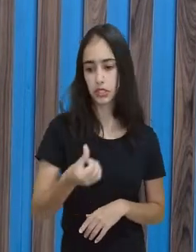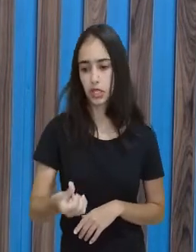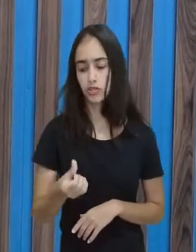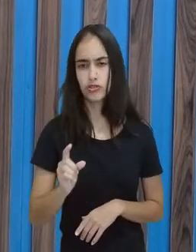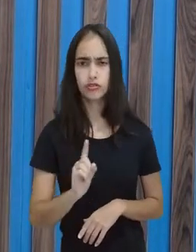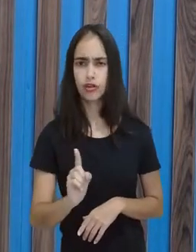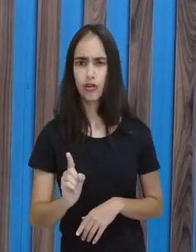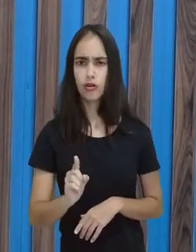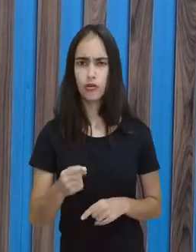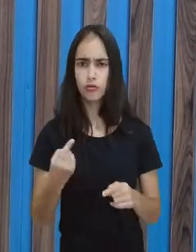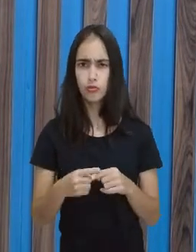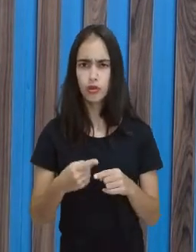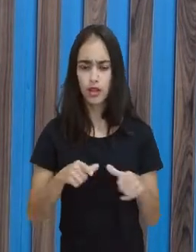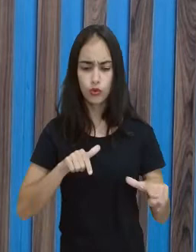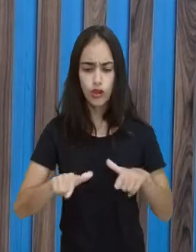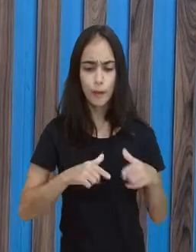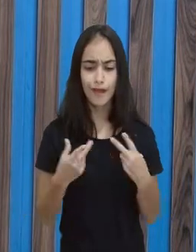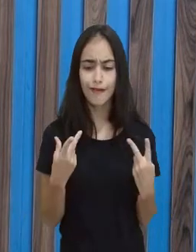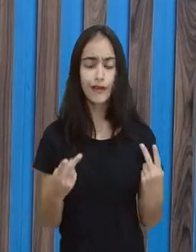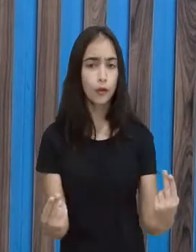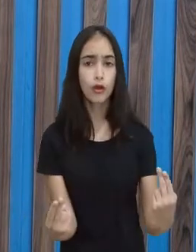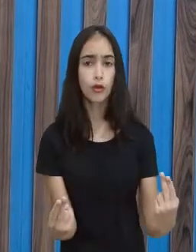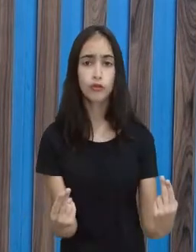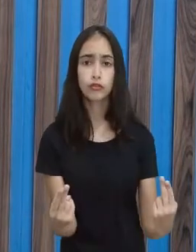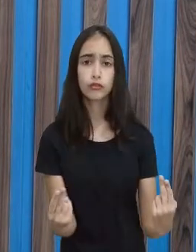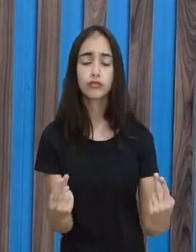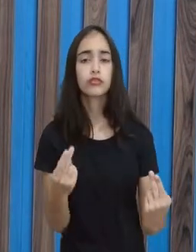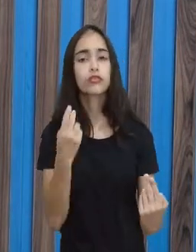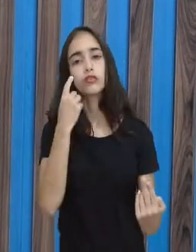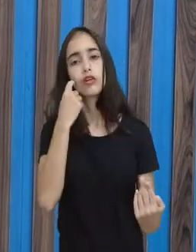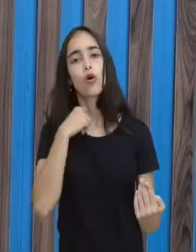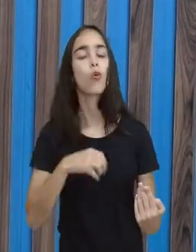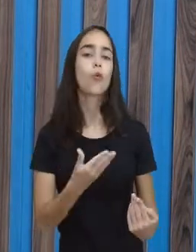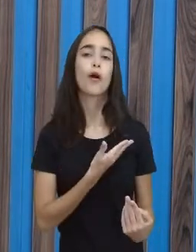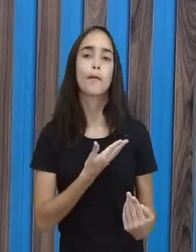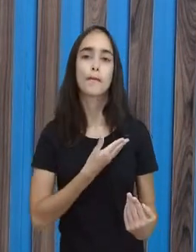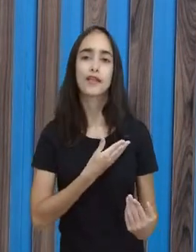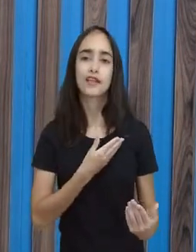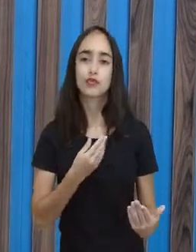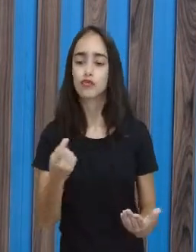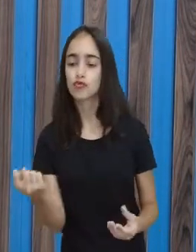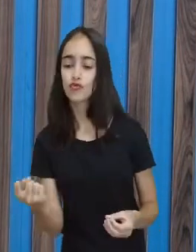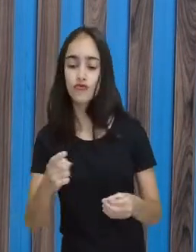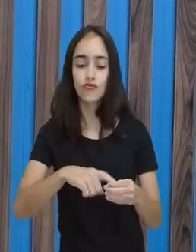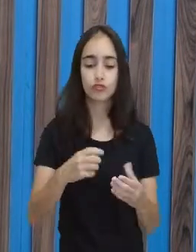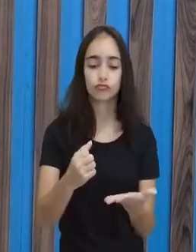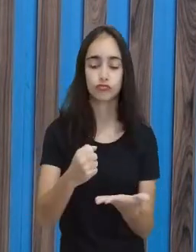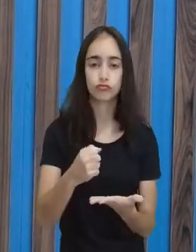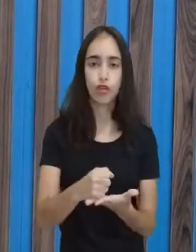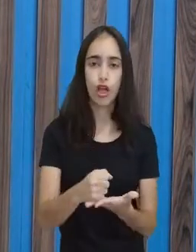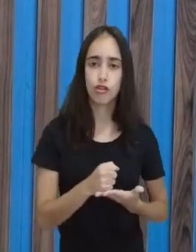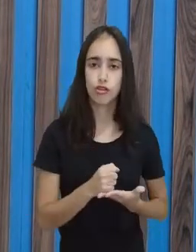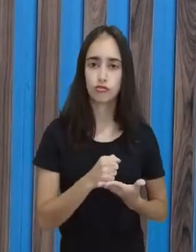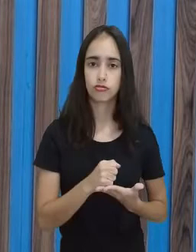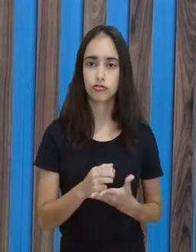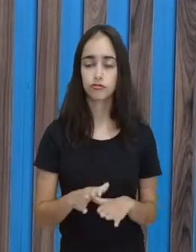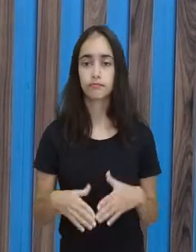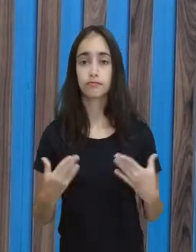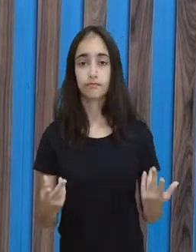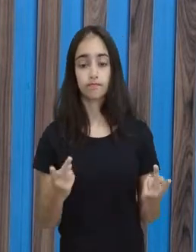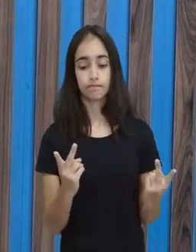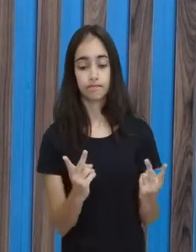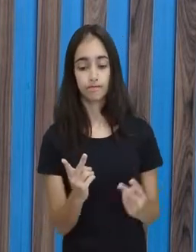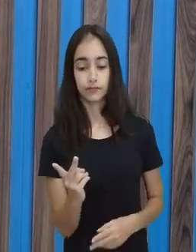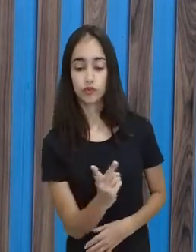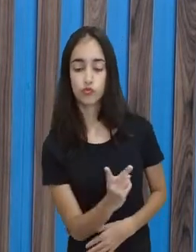mesmo trabalho? Eu não tô dizendo aquela hortinha que o amigo veio ajudar. Então, se é o dobro, um